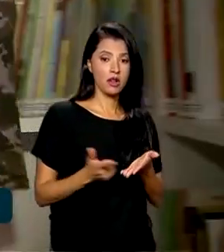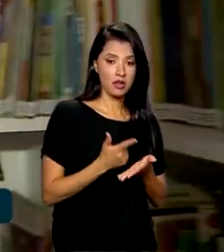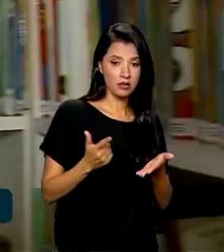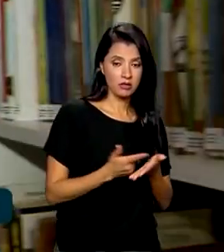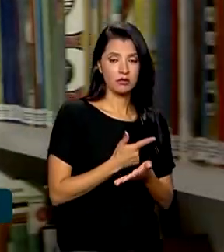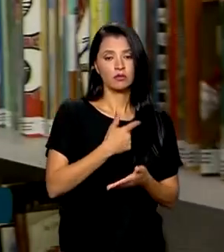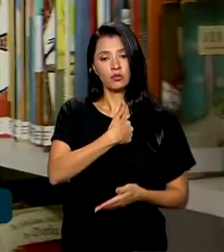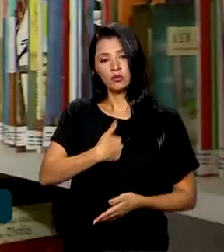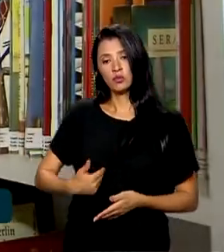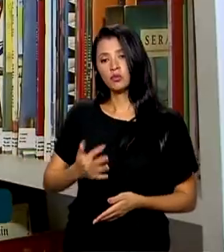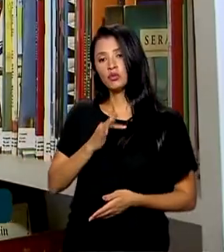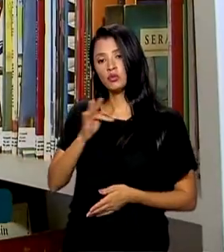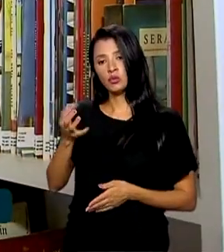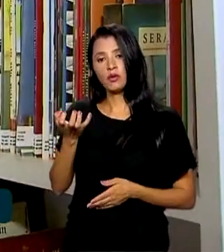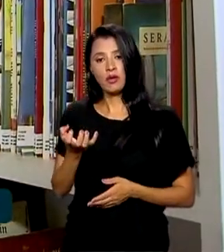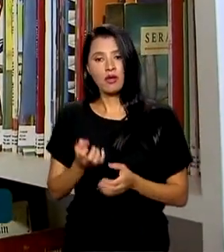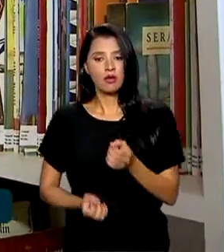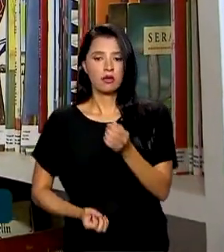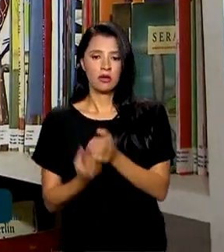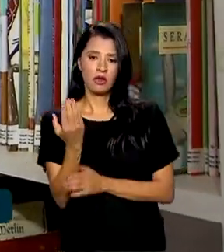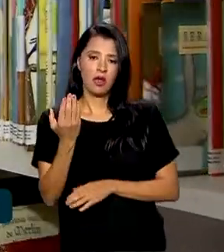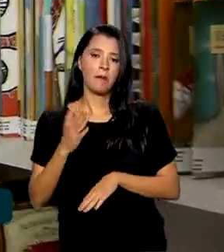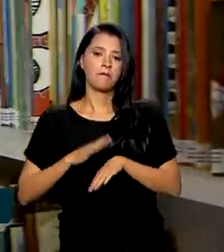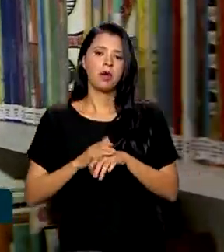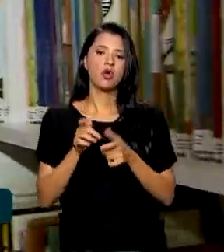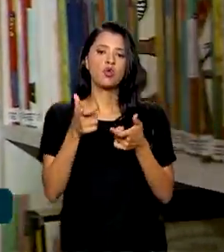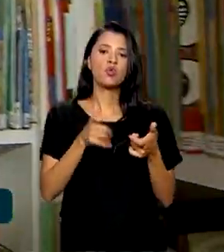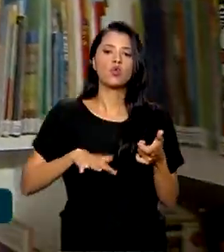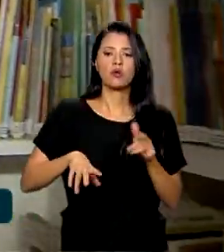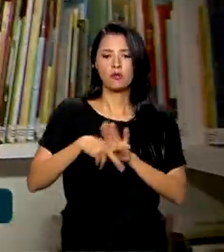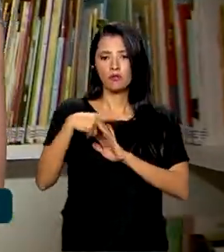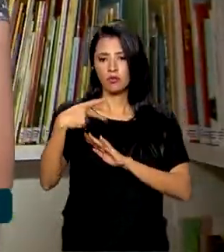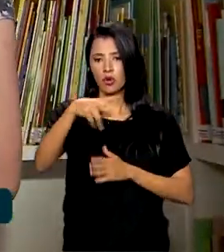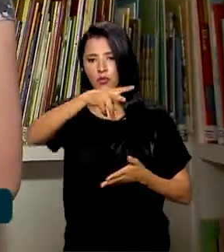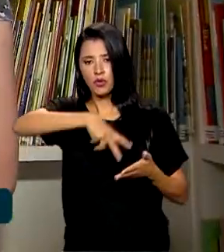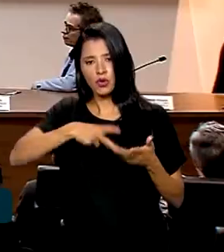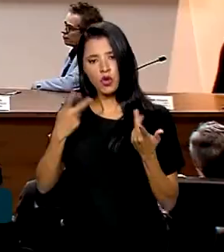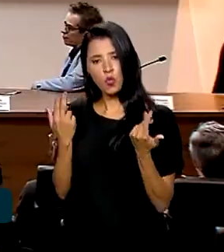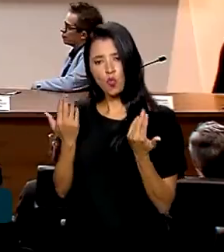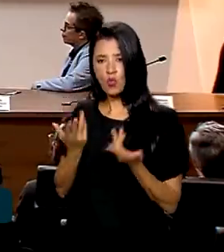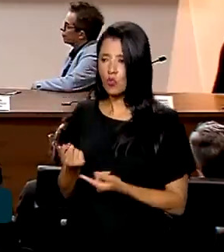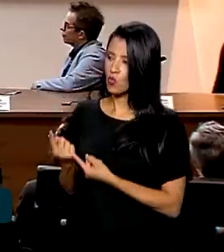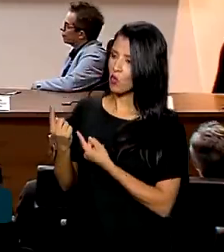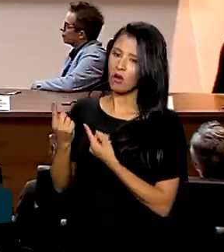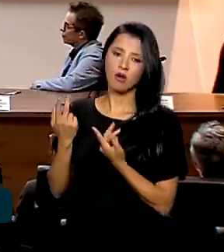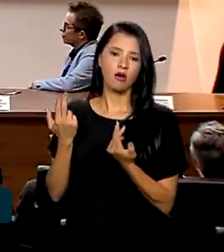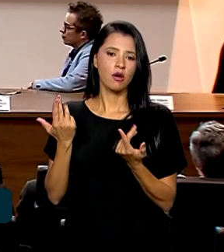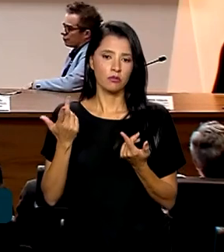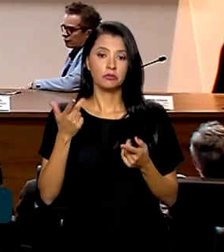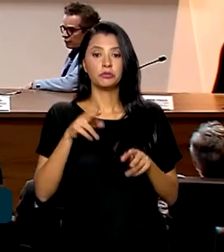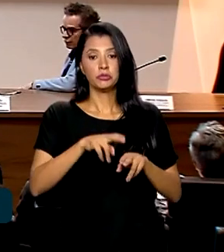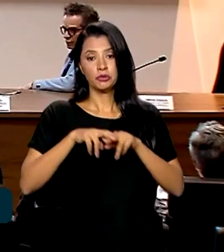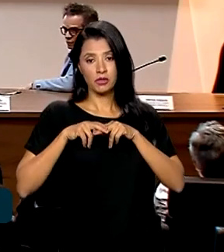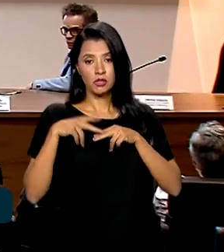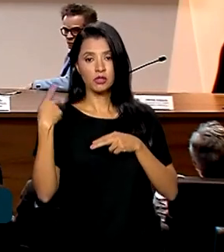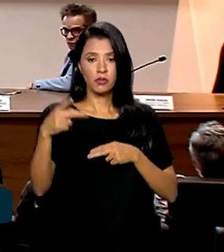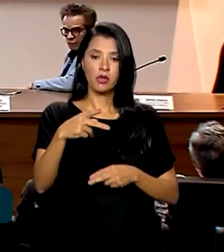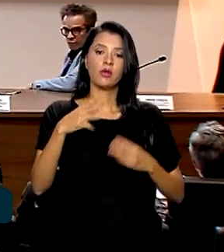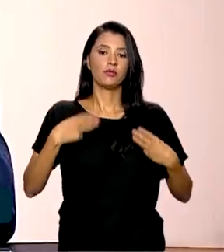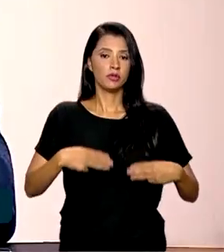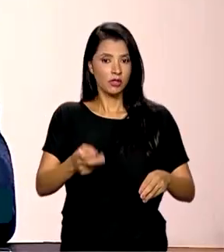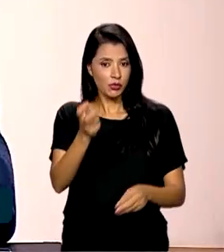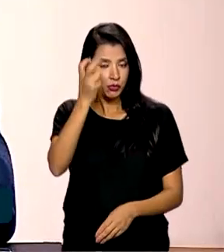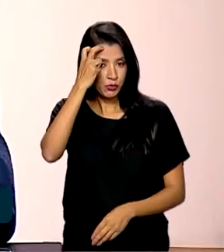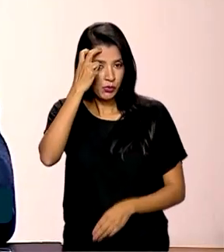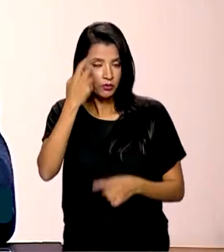o governo federal quer criar mais espaços de leitura como esse. Para isso, por meio do Ministério da Cultura,